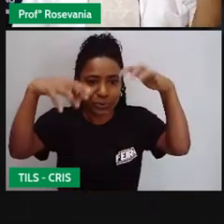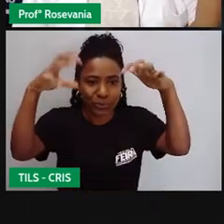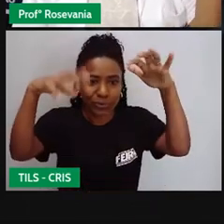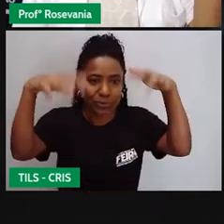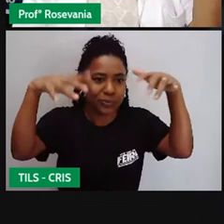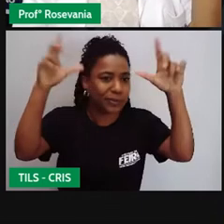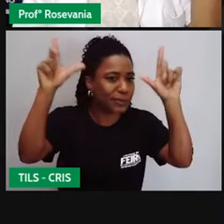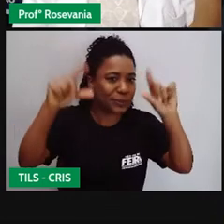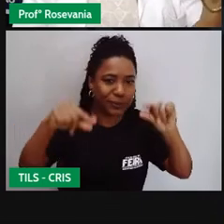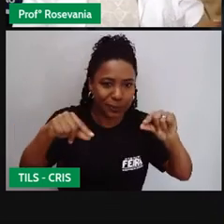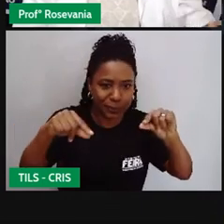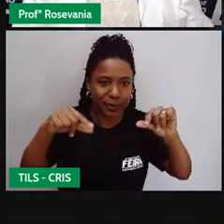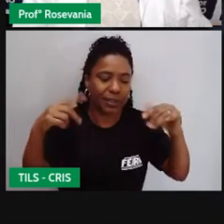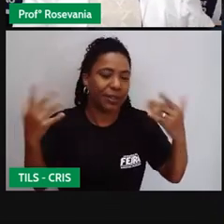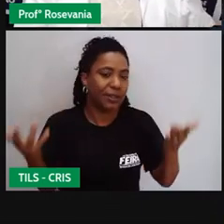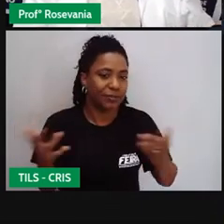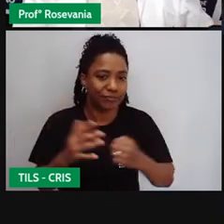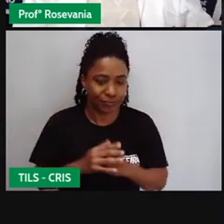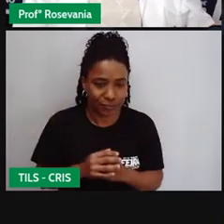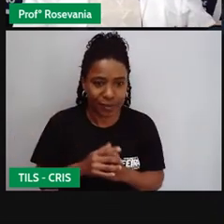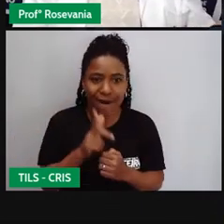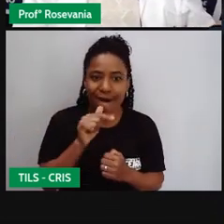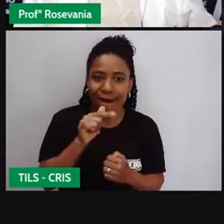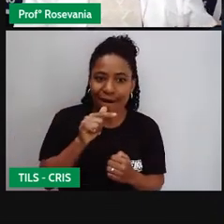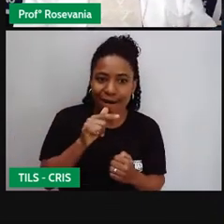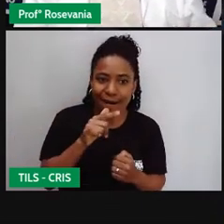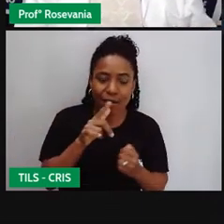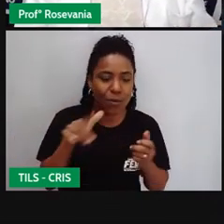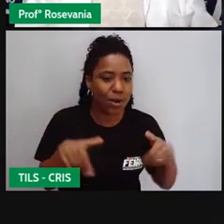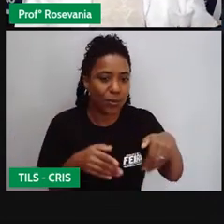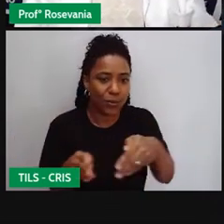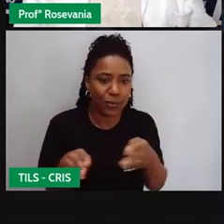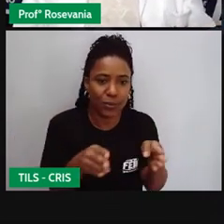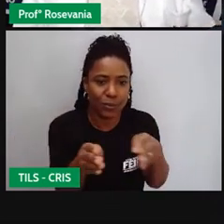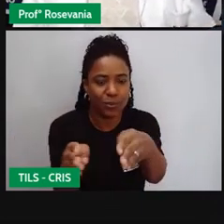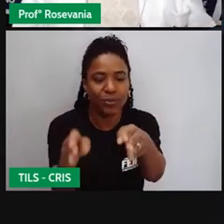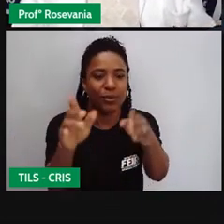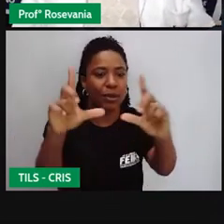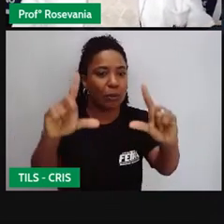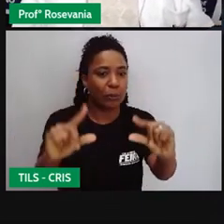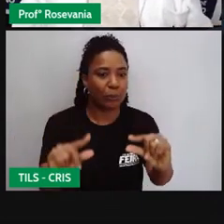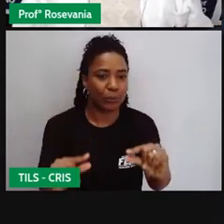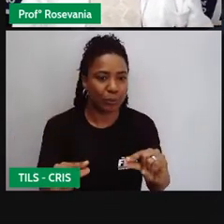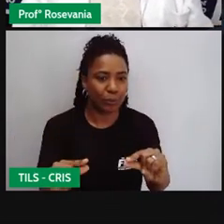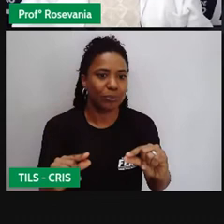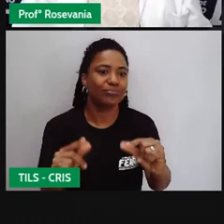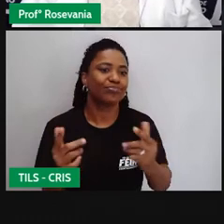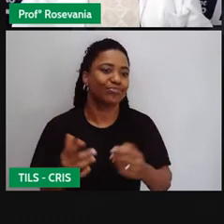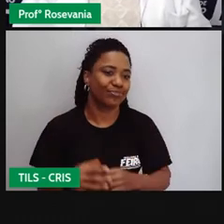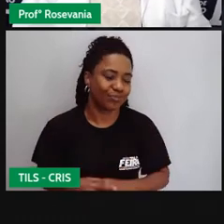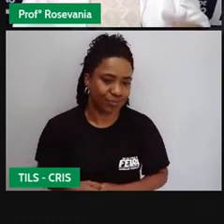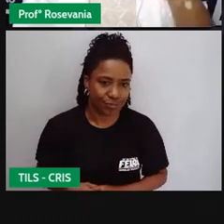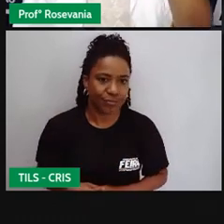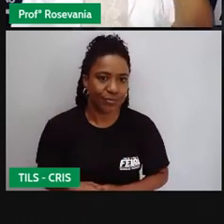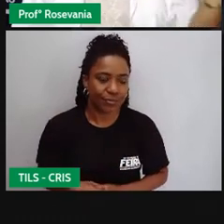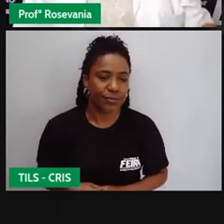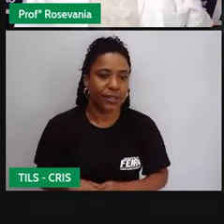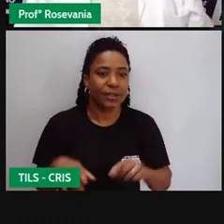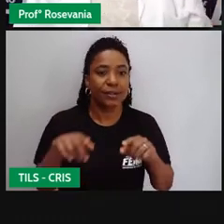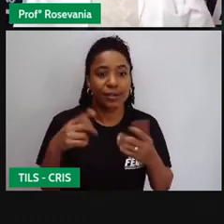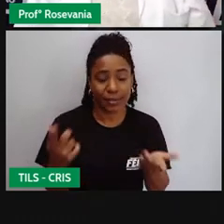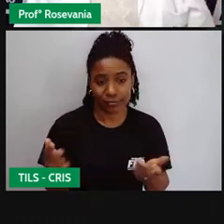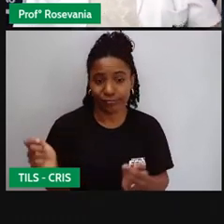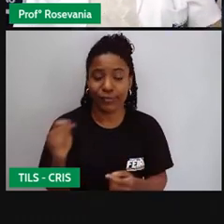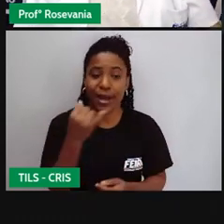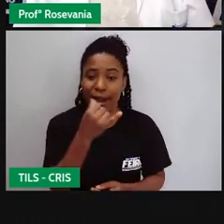de queda no nível dos reservatórios de água que nós temos, e aí, consequentemente, até aumento na nossa